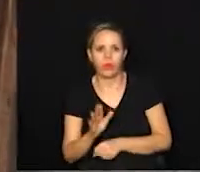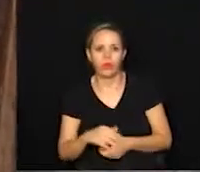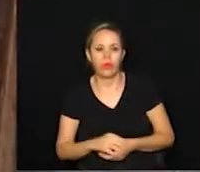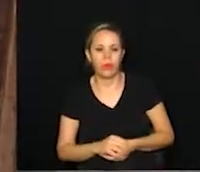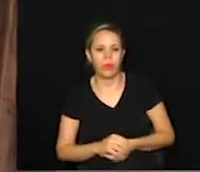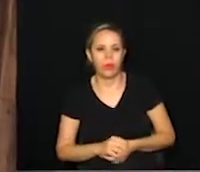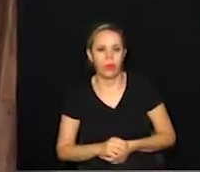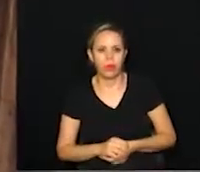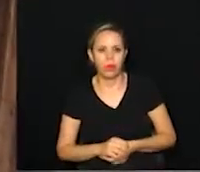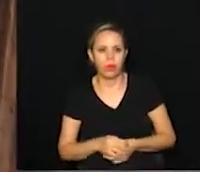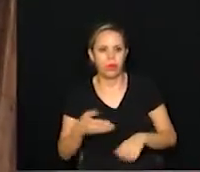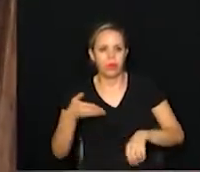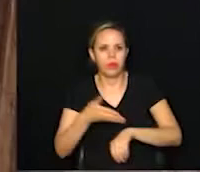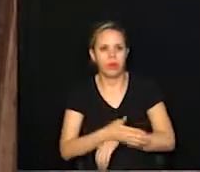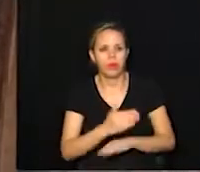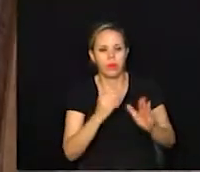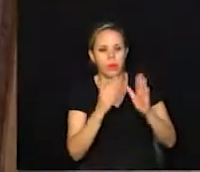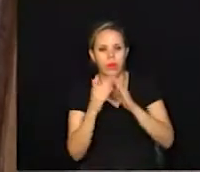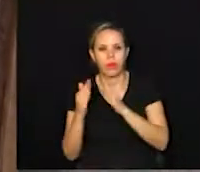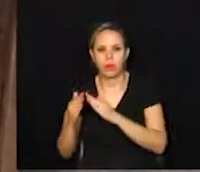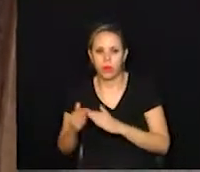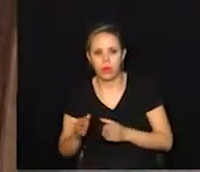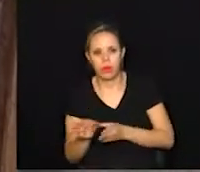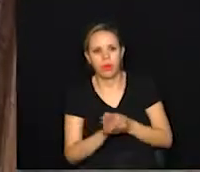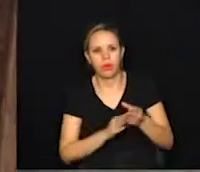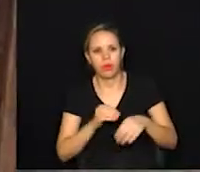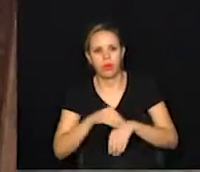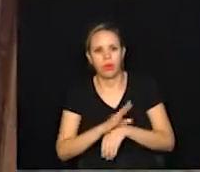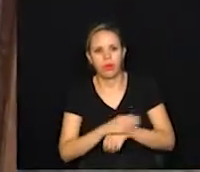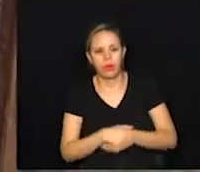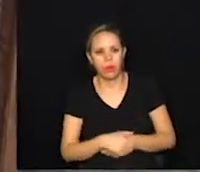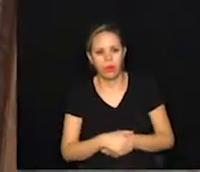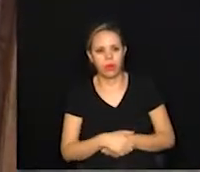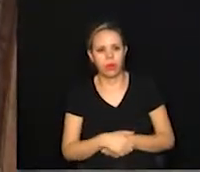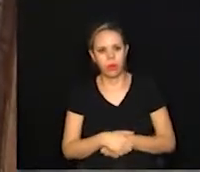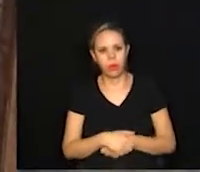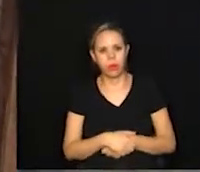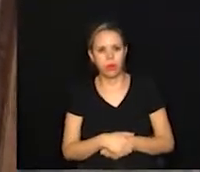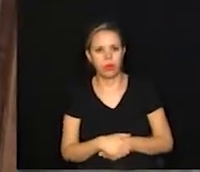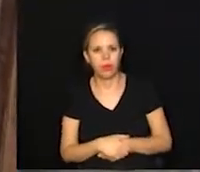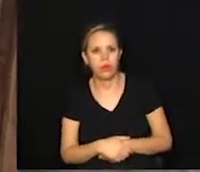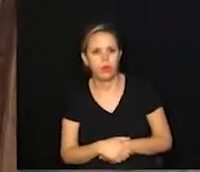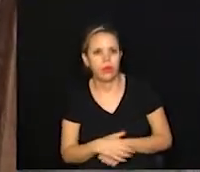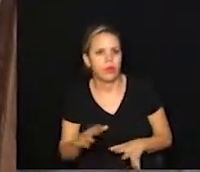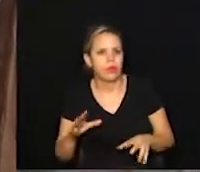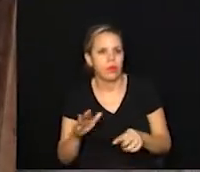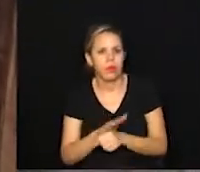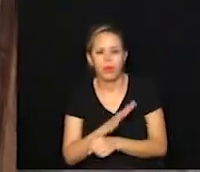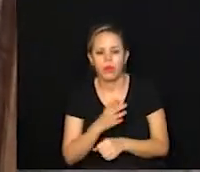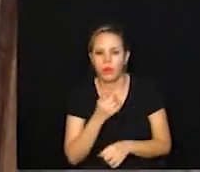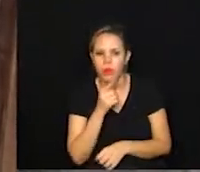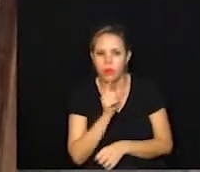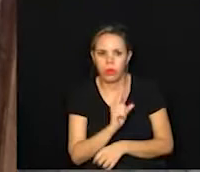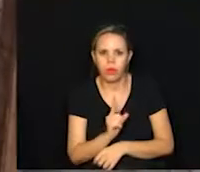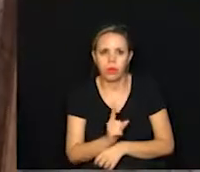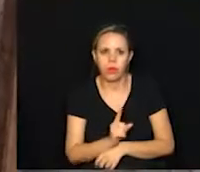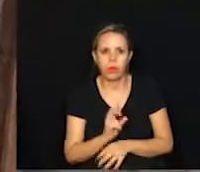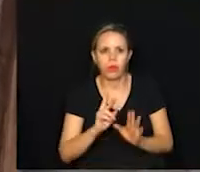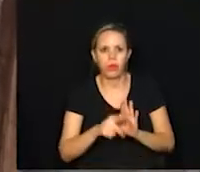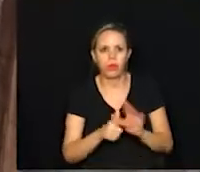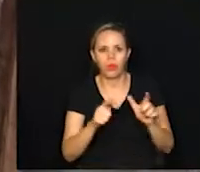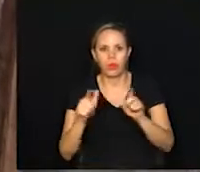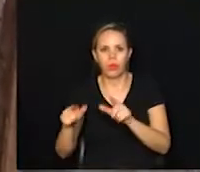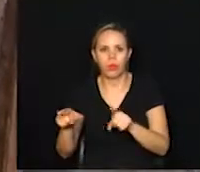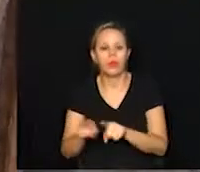passa nas residências, passando as orientações para não acúmulo de água e vários outros